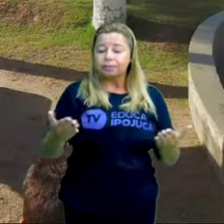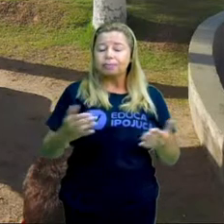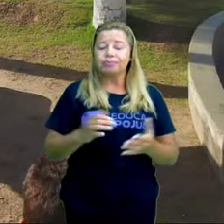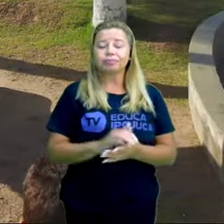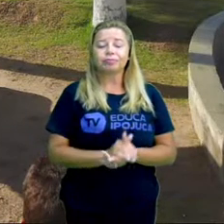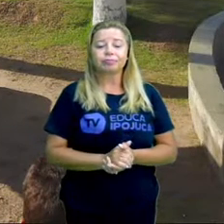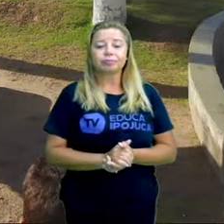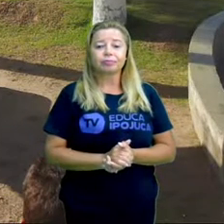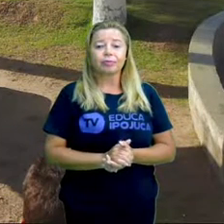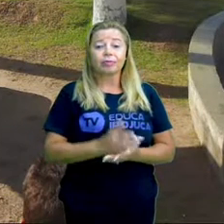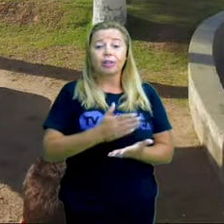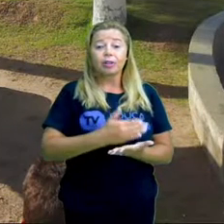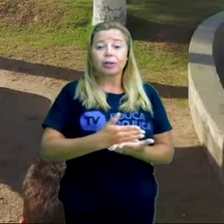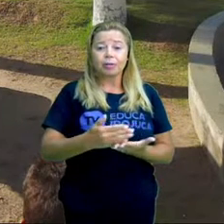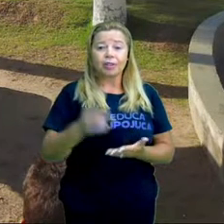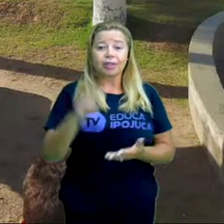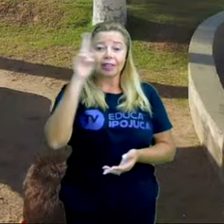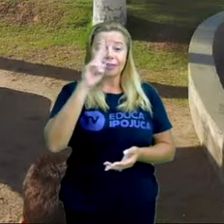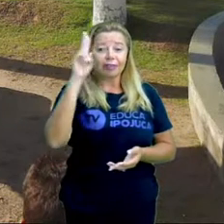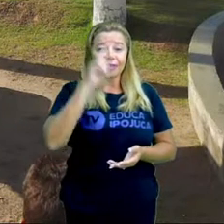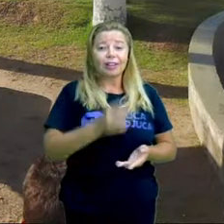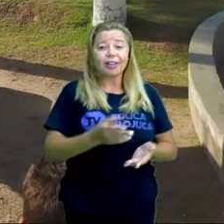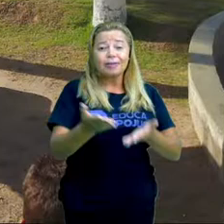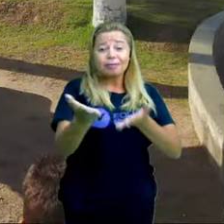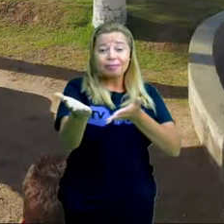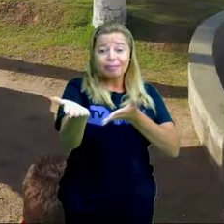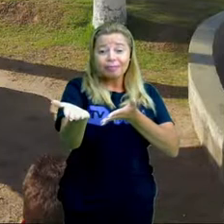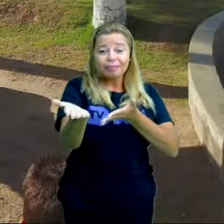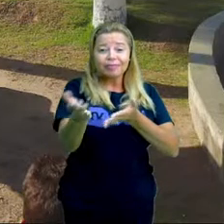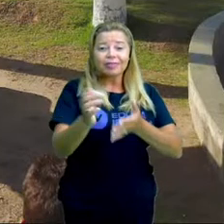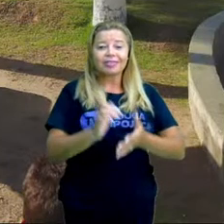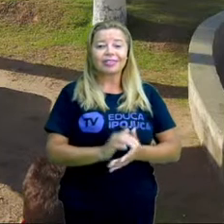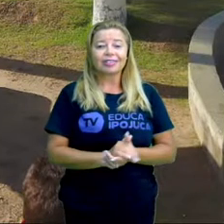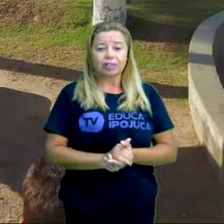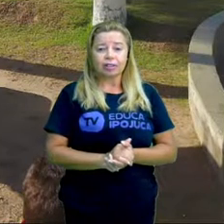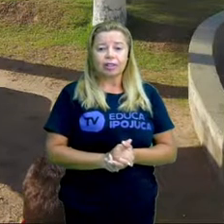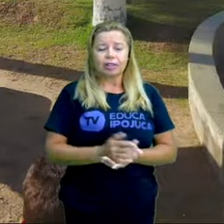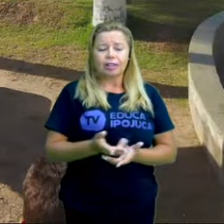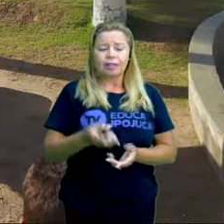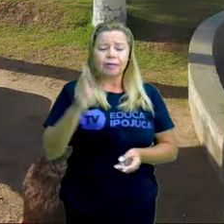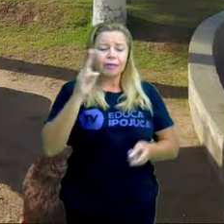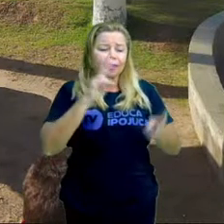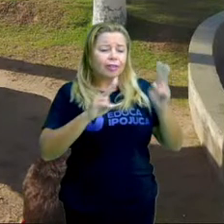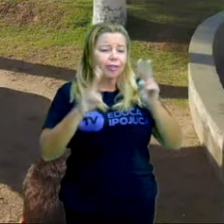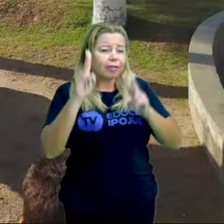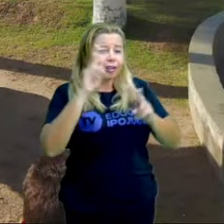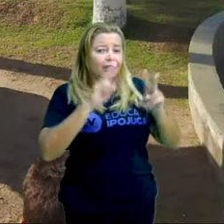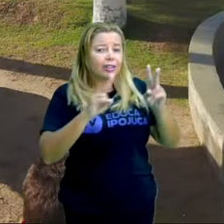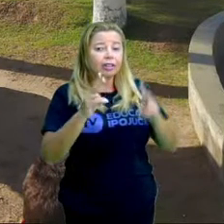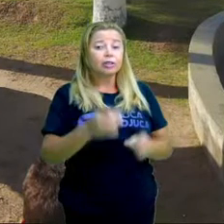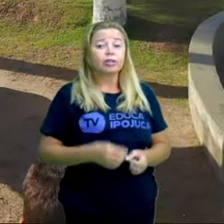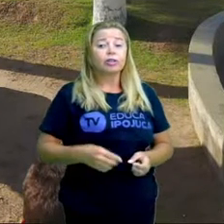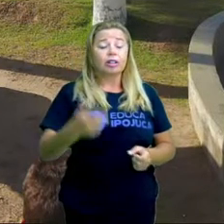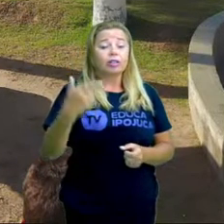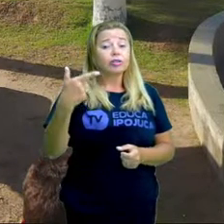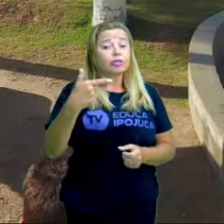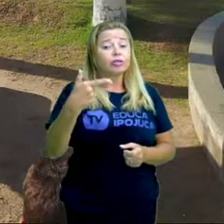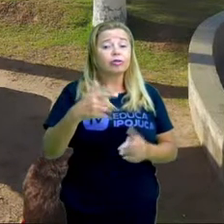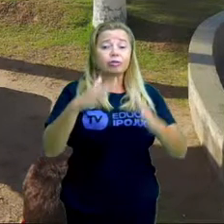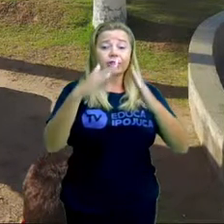a gente vendo aqui, por exemplo, fazendo um pequeno passeio por essas duas igrejas,